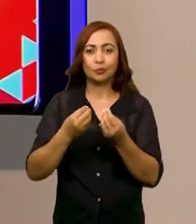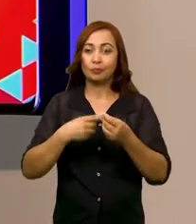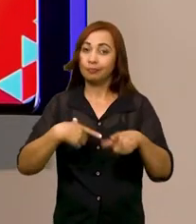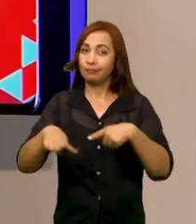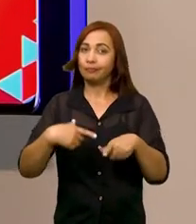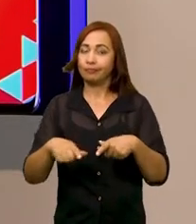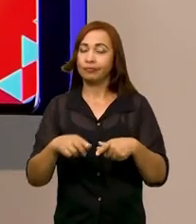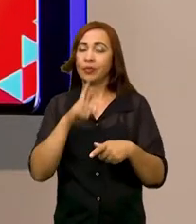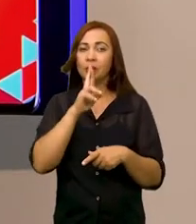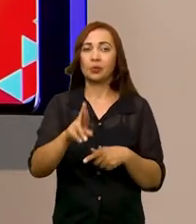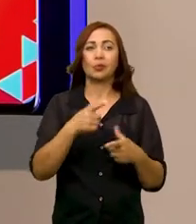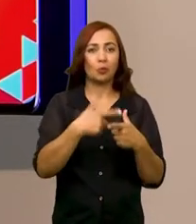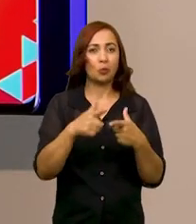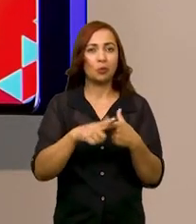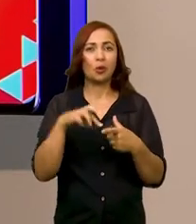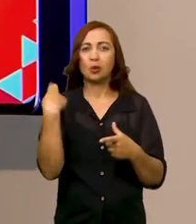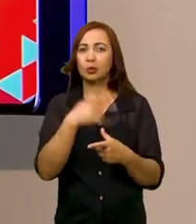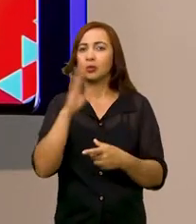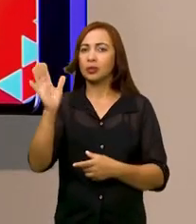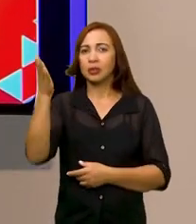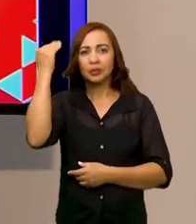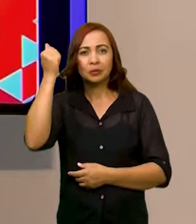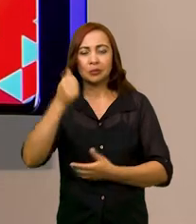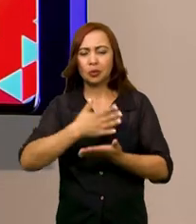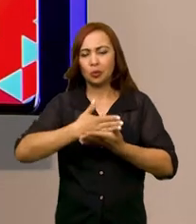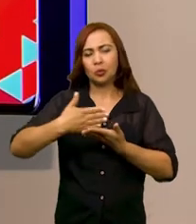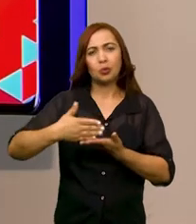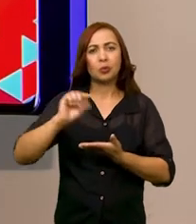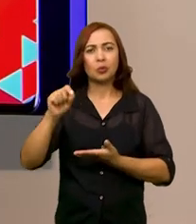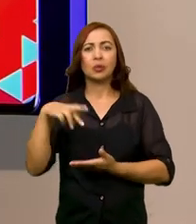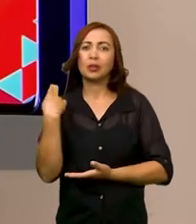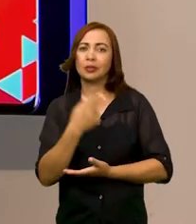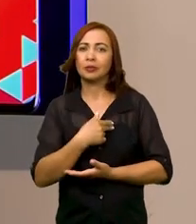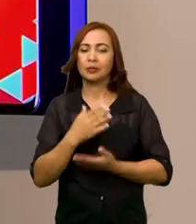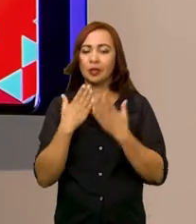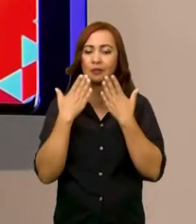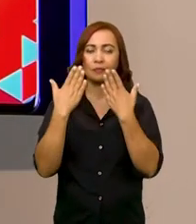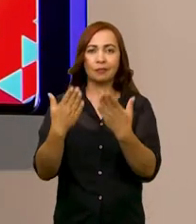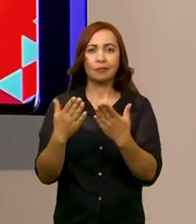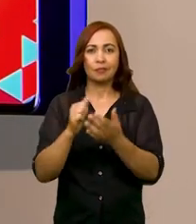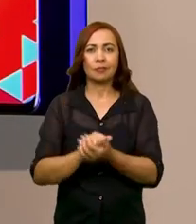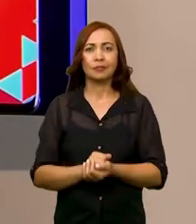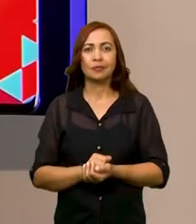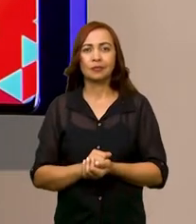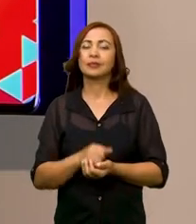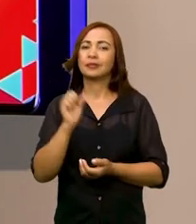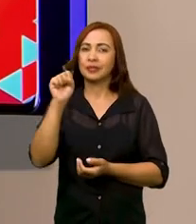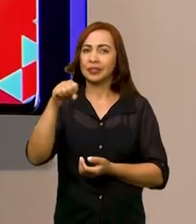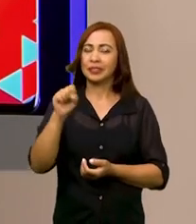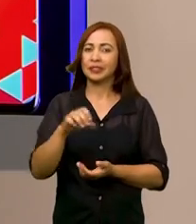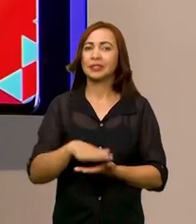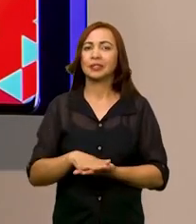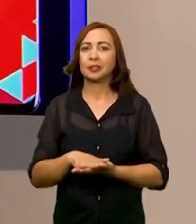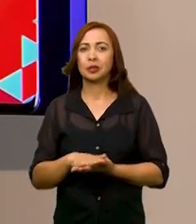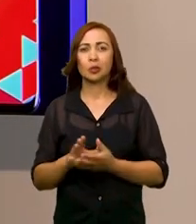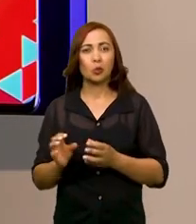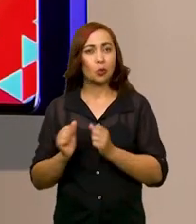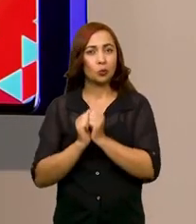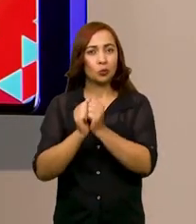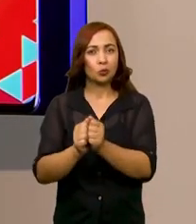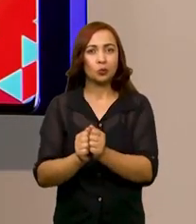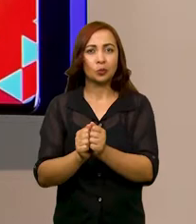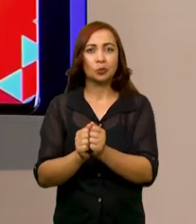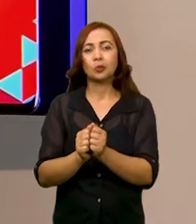lidar com o problema, nós sabíamos desde o começo o que nós estaríamos enfrentando, isso claro, alinhado junto